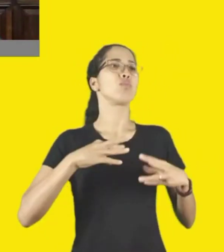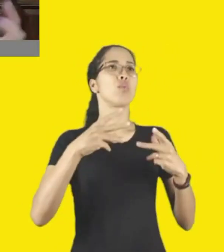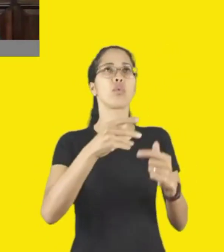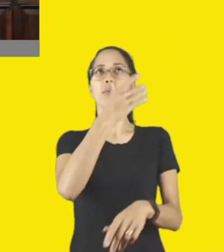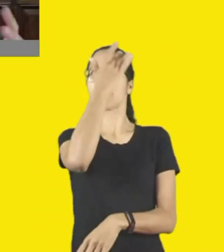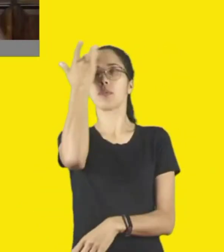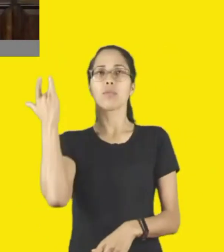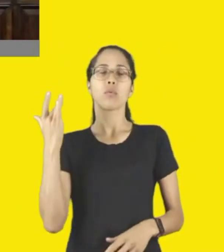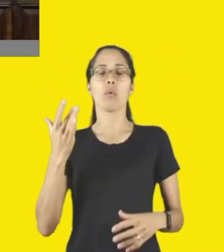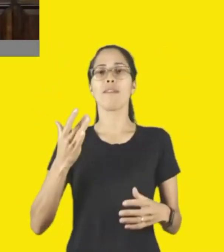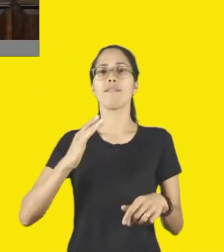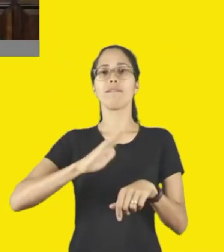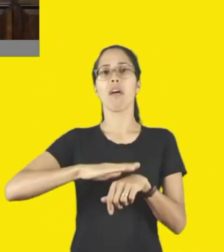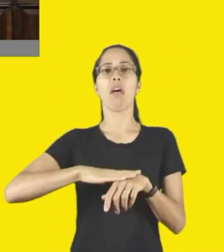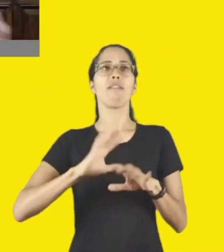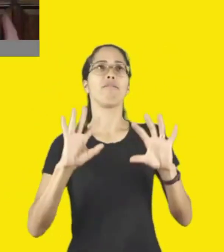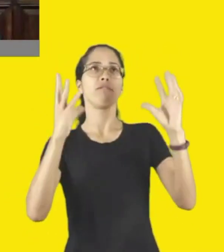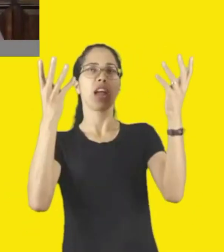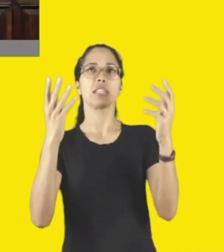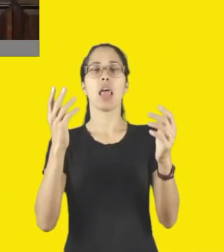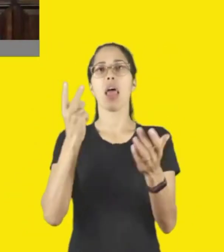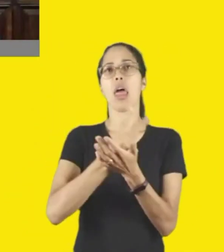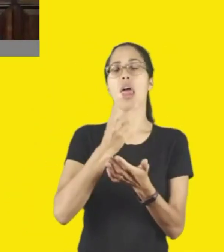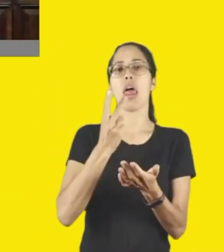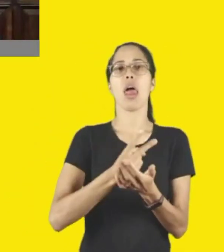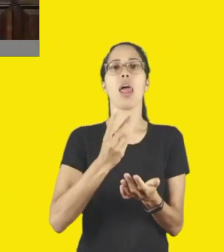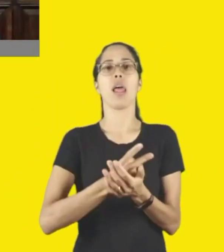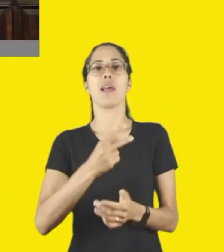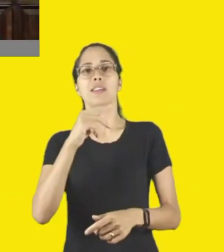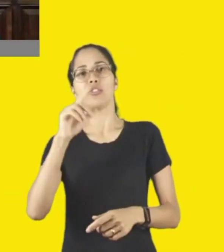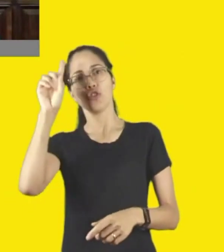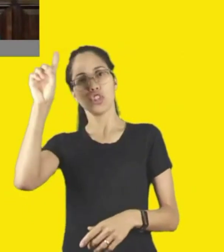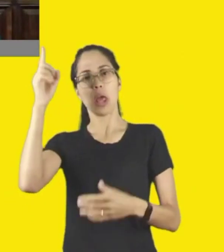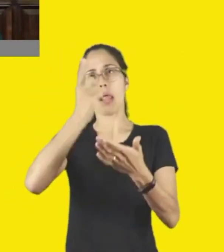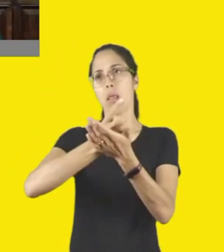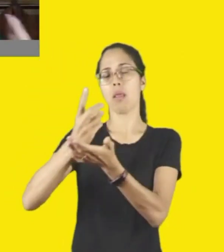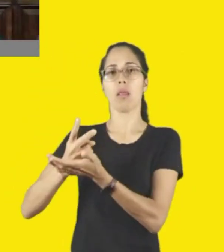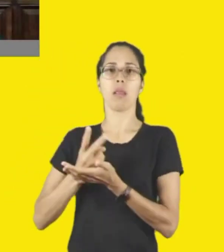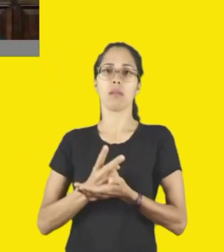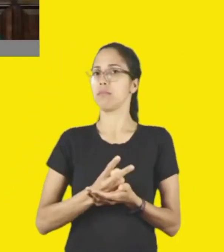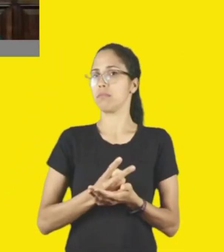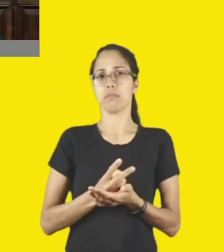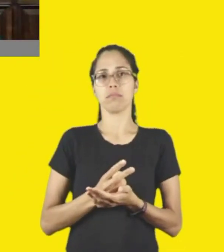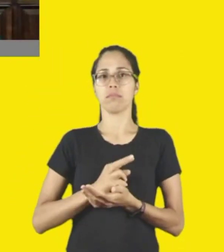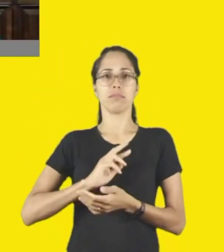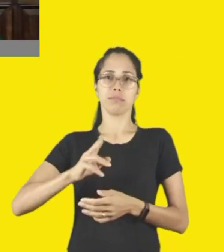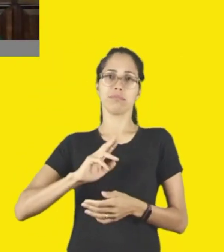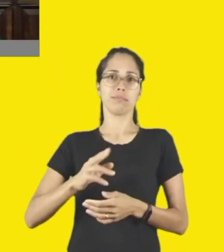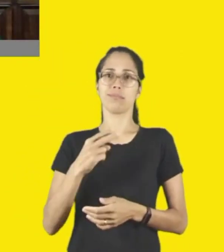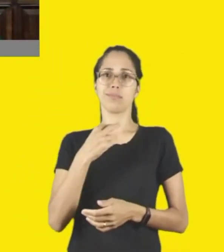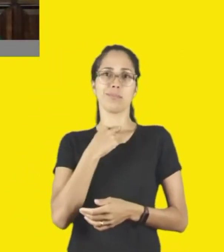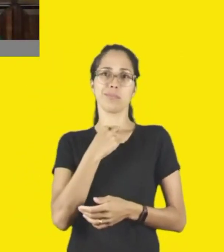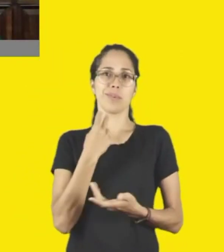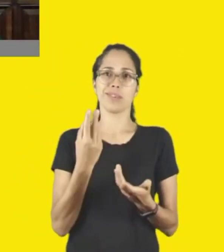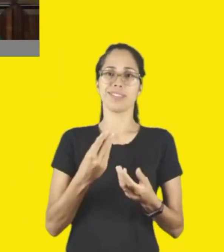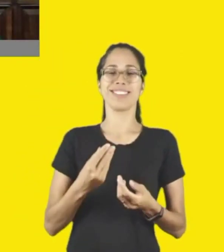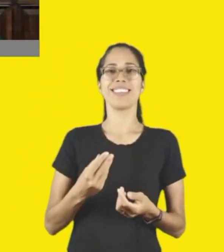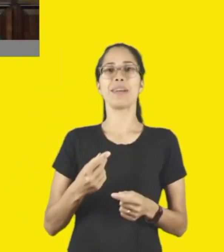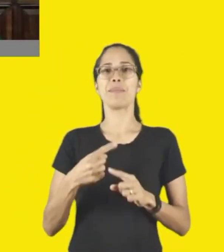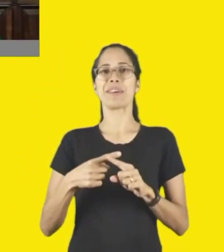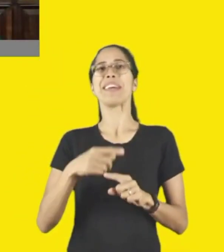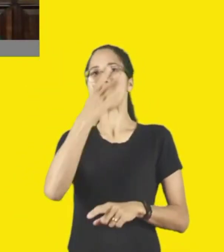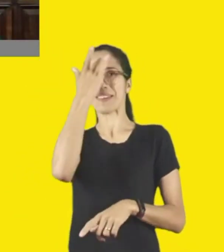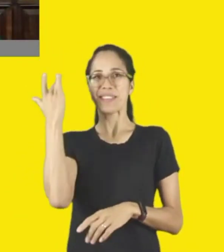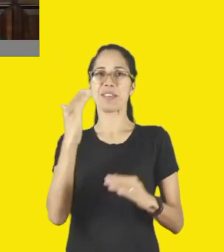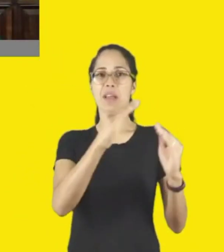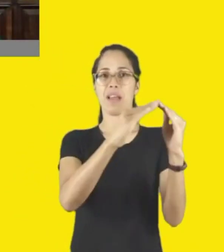festa na mesma época, no mesmo final de semana. as pessoas que transitam, e a gente sabe que o morador